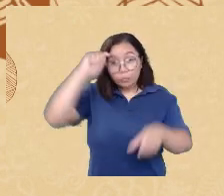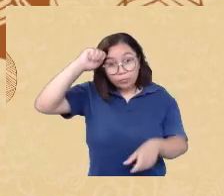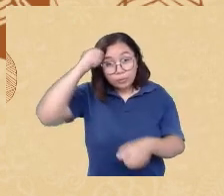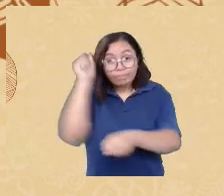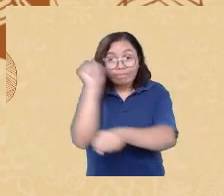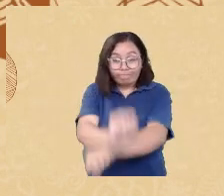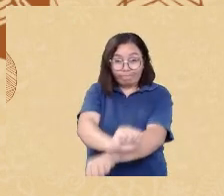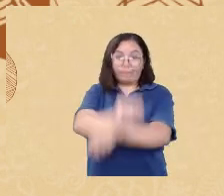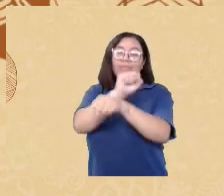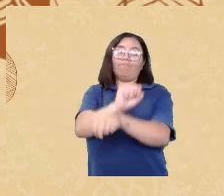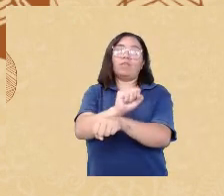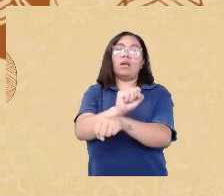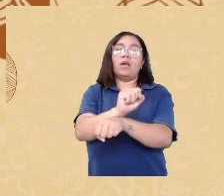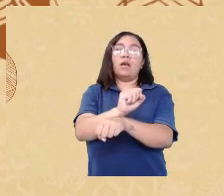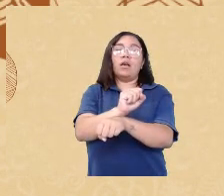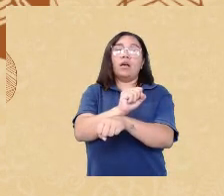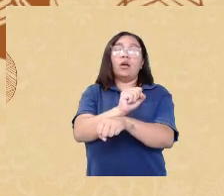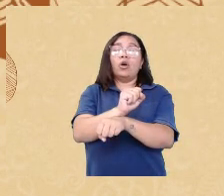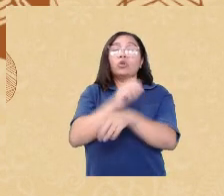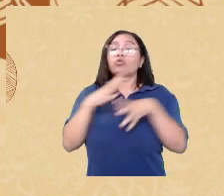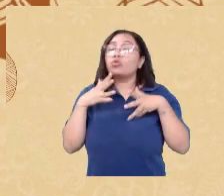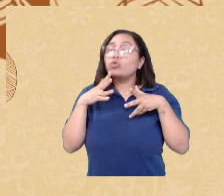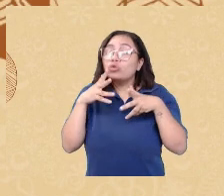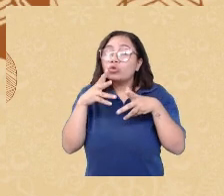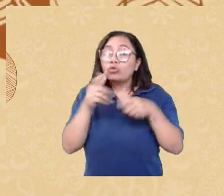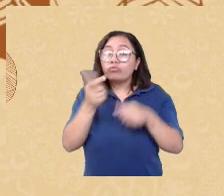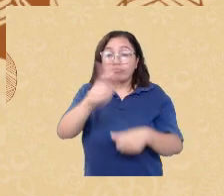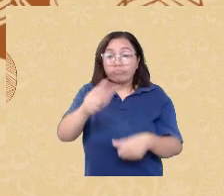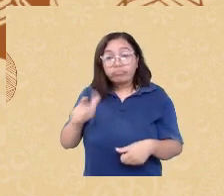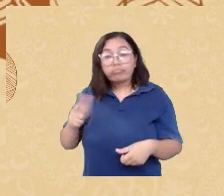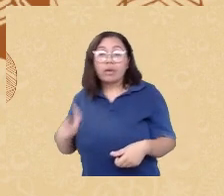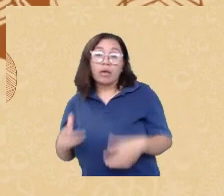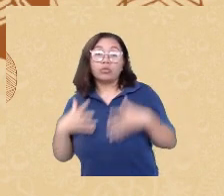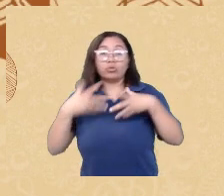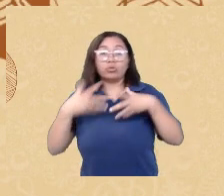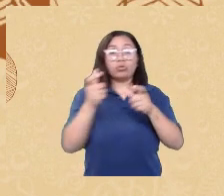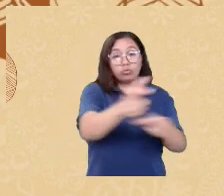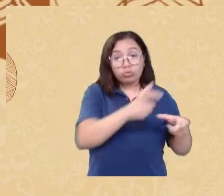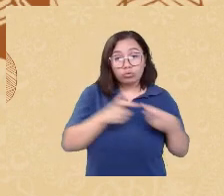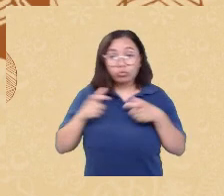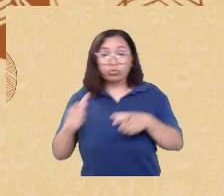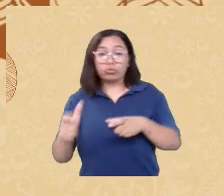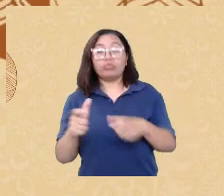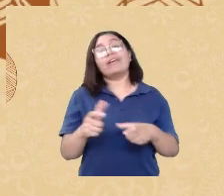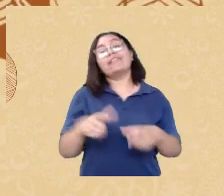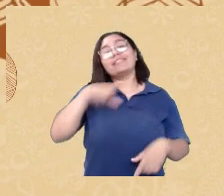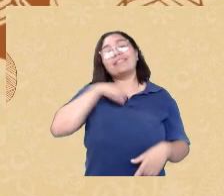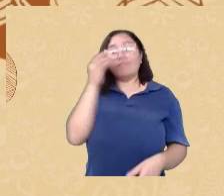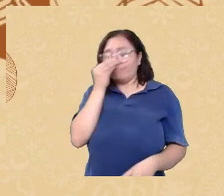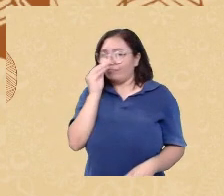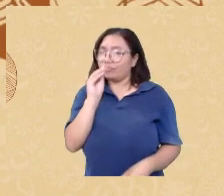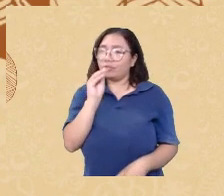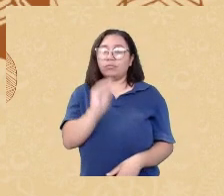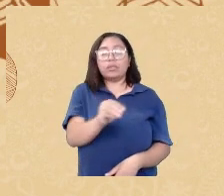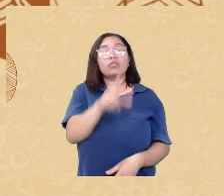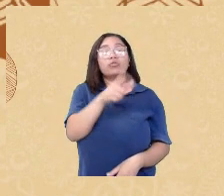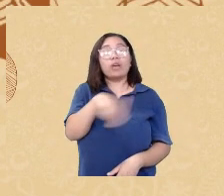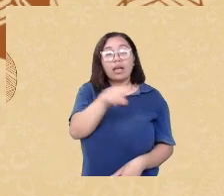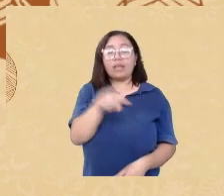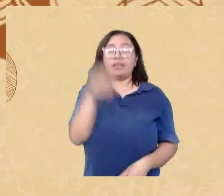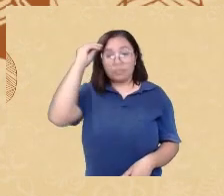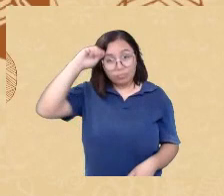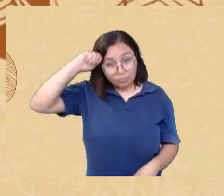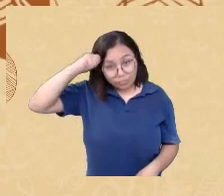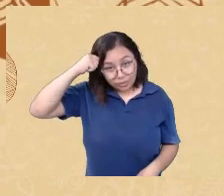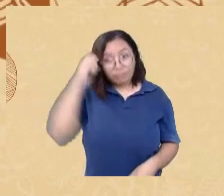foi repetido e é por isso que em todos os lugares a discriminação com relação a esse grupo étnico é tão ou melhor esse